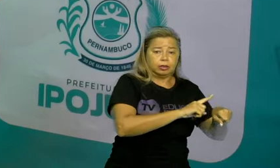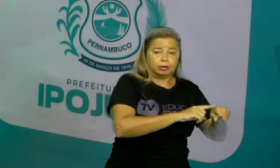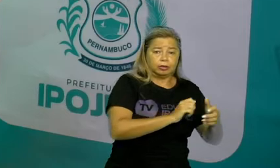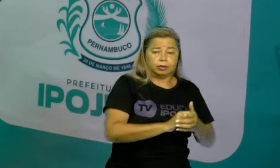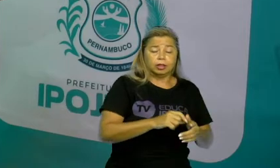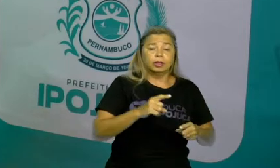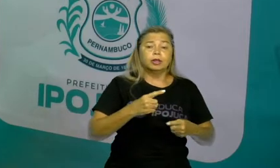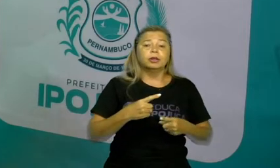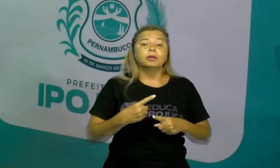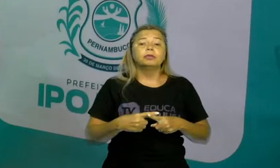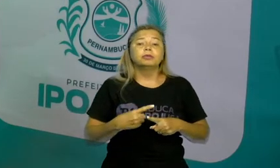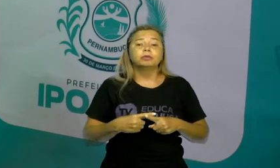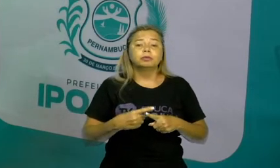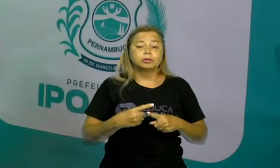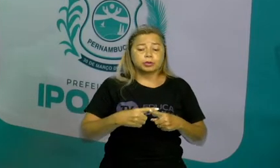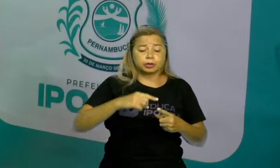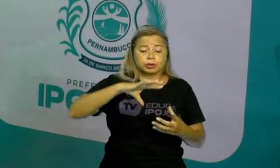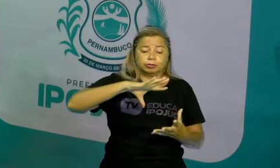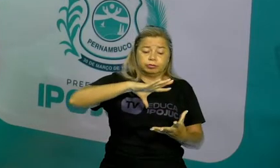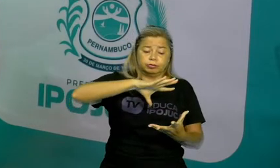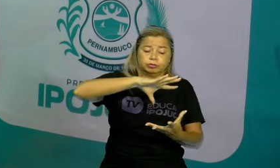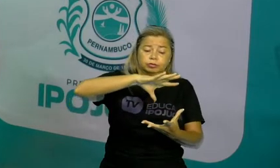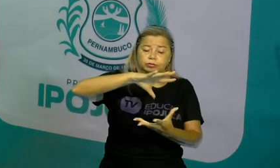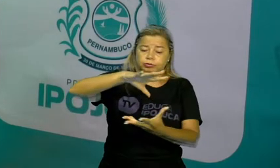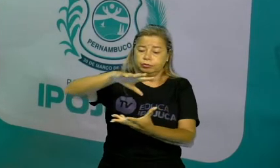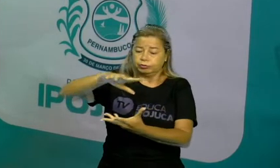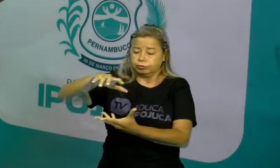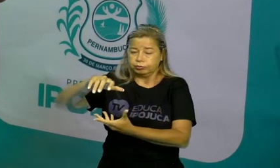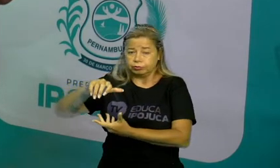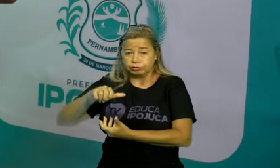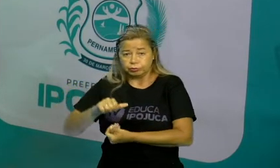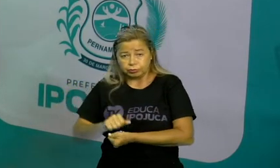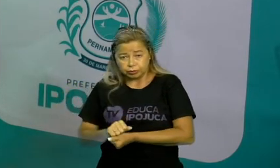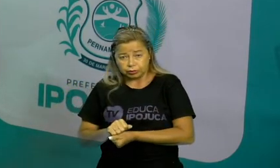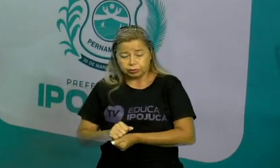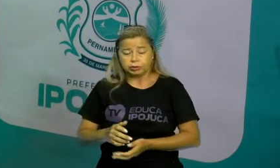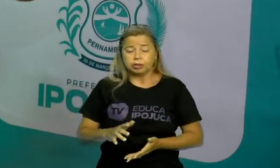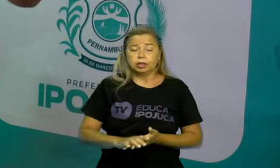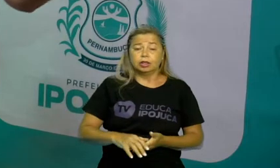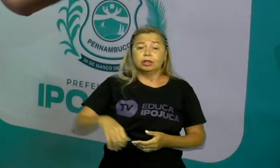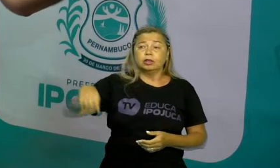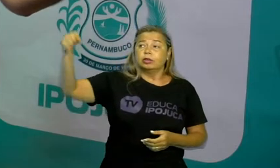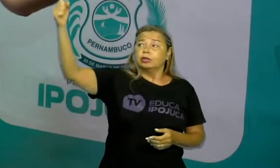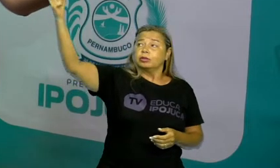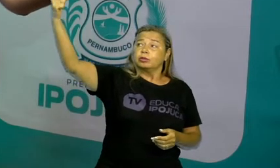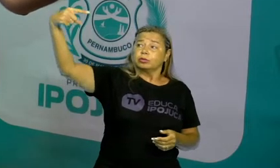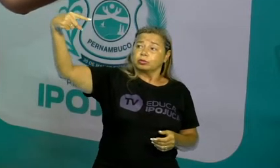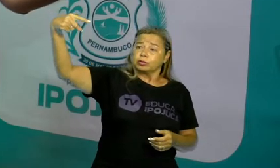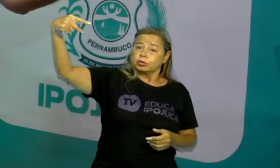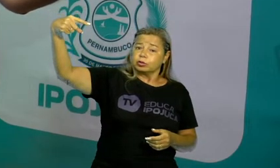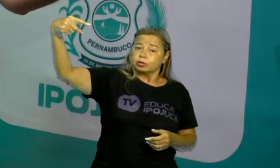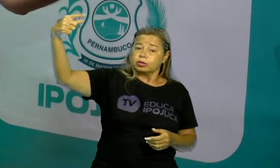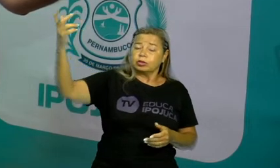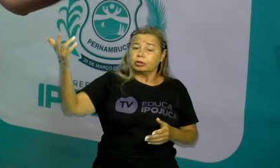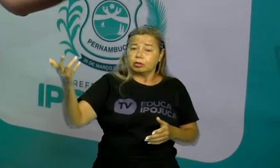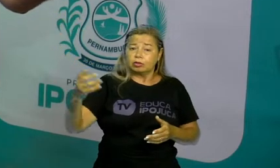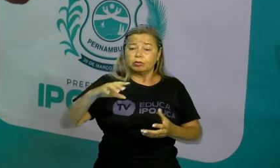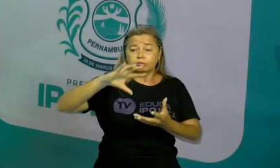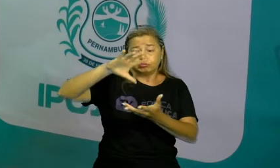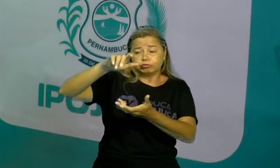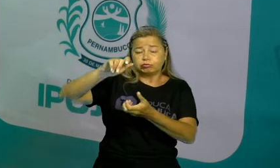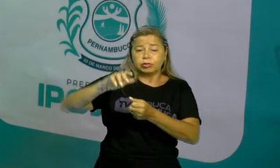circunferência e o Sol, ele não atinge todo o globo. Uma hora o globo está